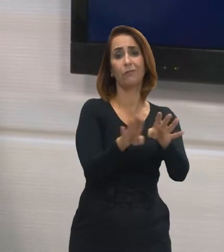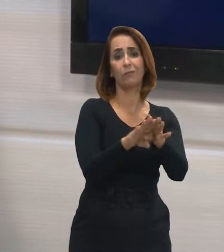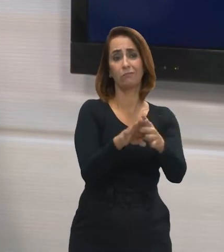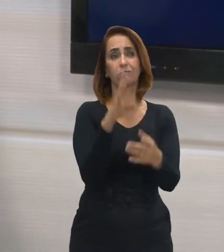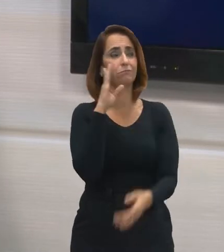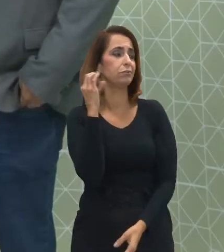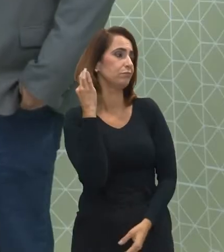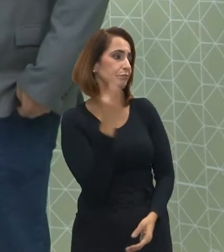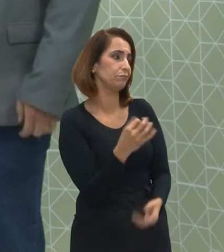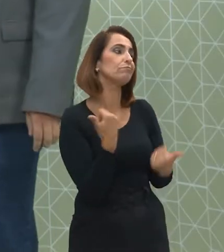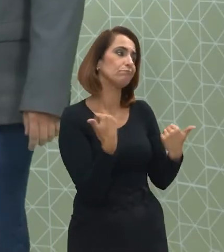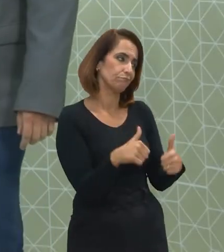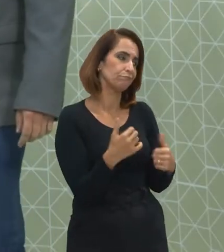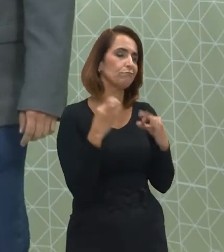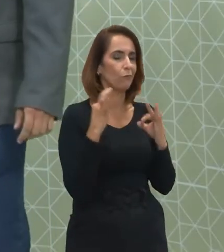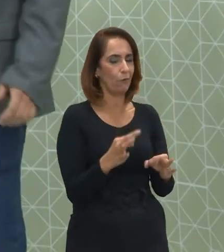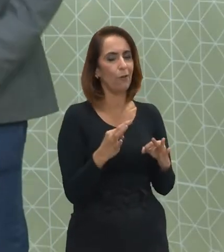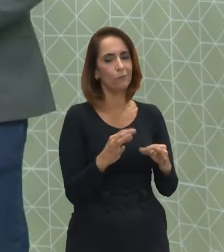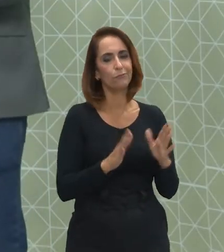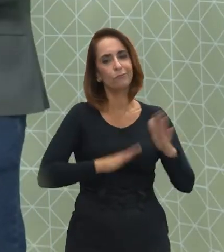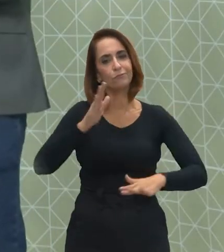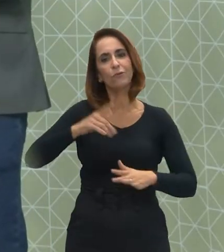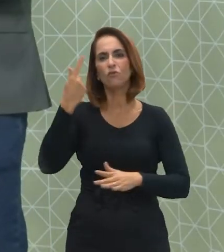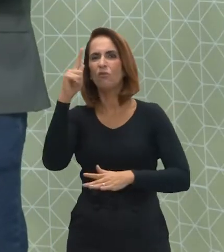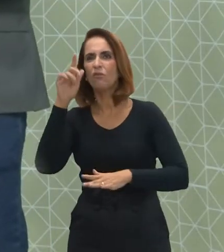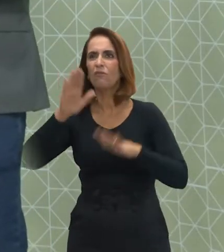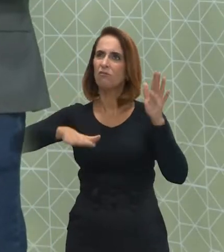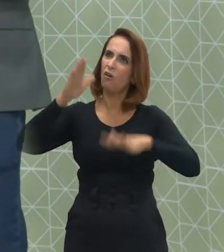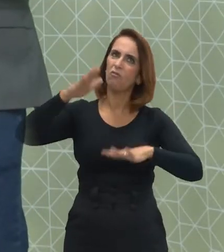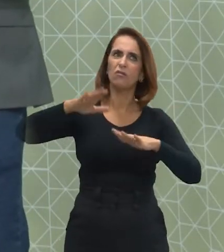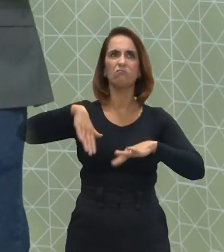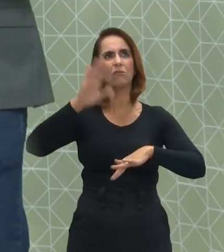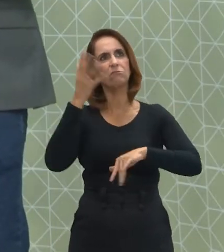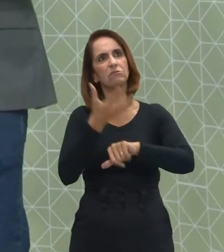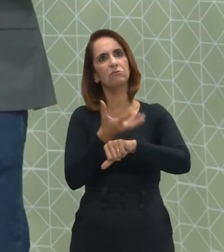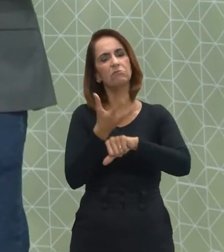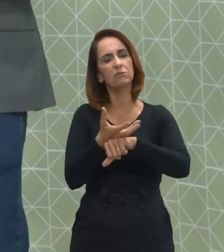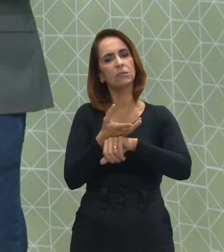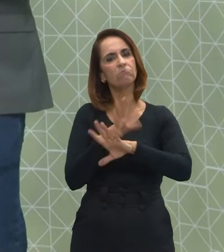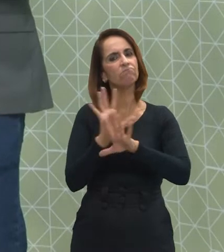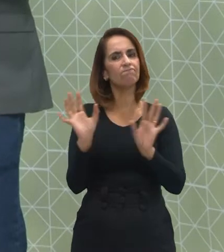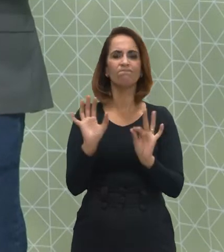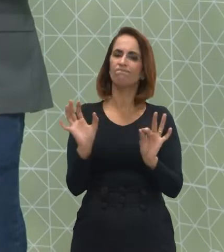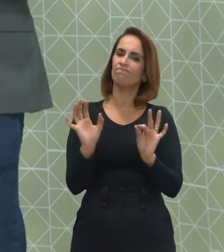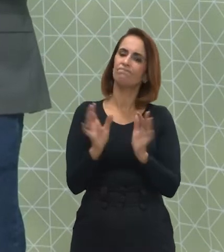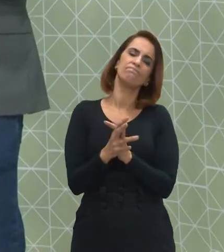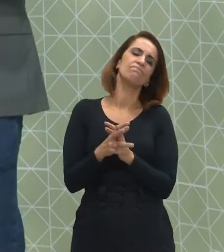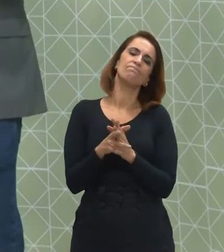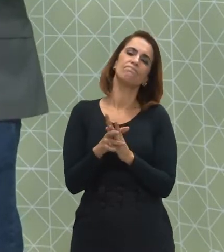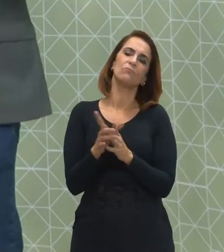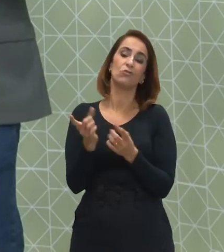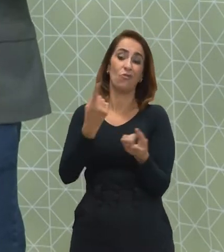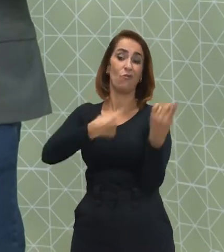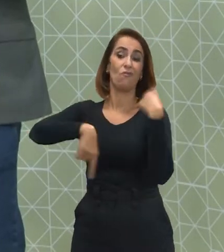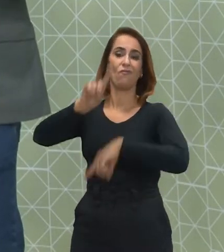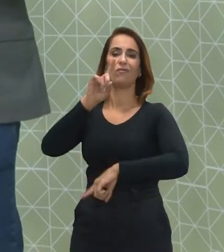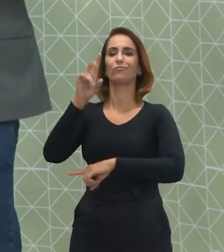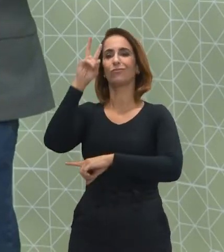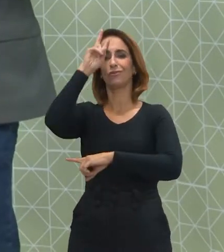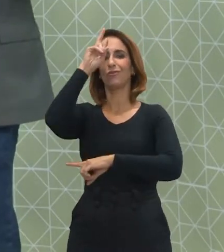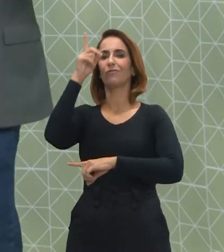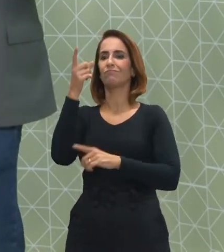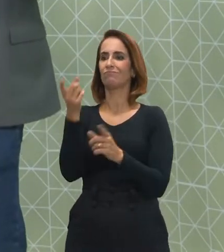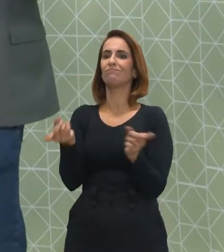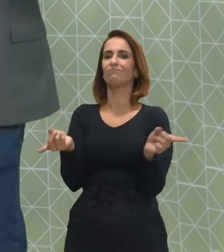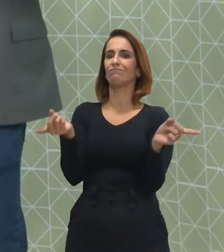Certamente. A geografia talvez seja uma das disciplinas que, por ser o inverso da história,